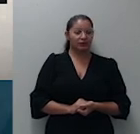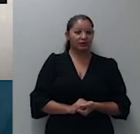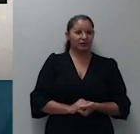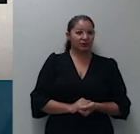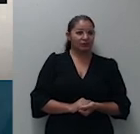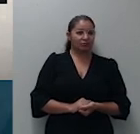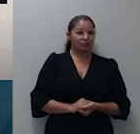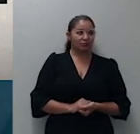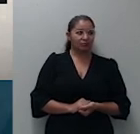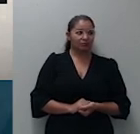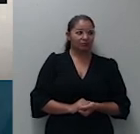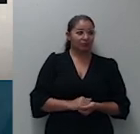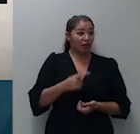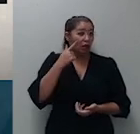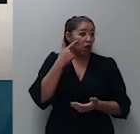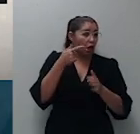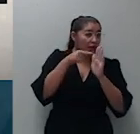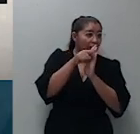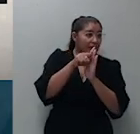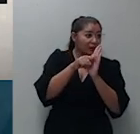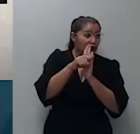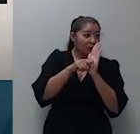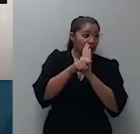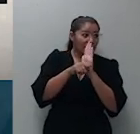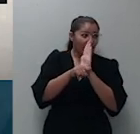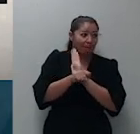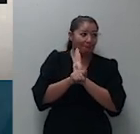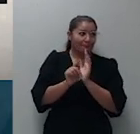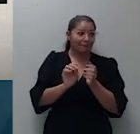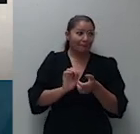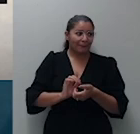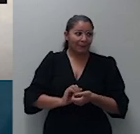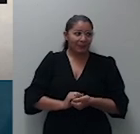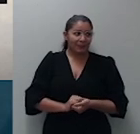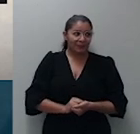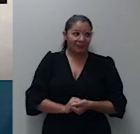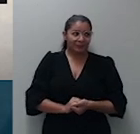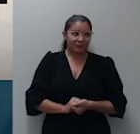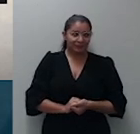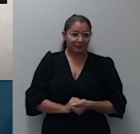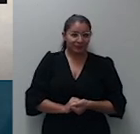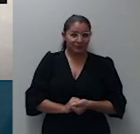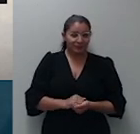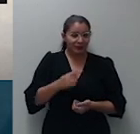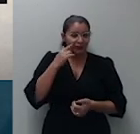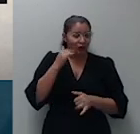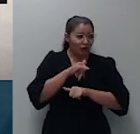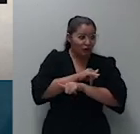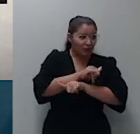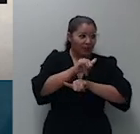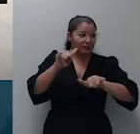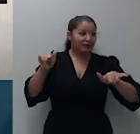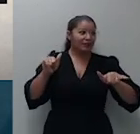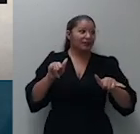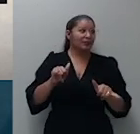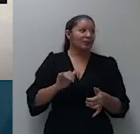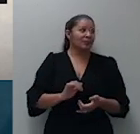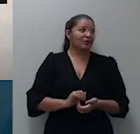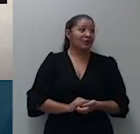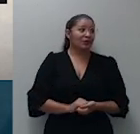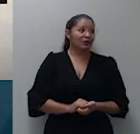análise da questão relacionada à responsabilidade pela prestação de informações ao consumidor demandaria revolvimento de matéria